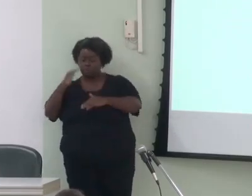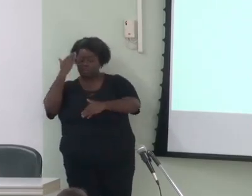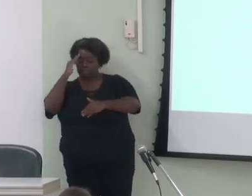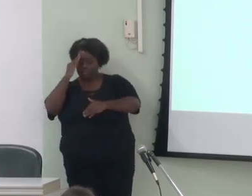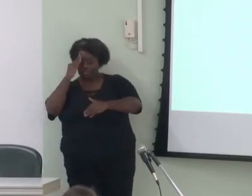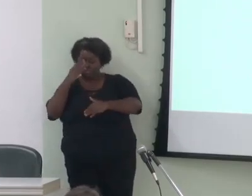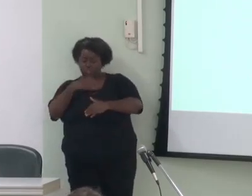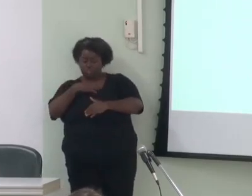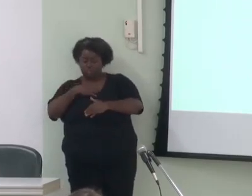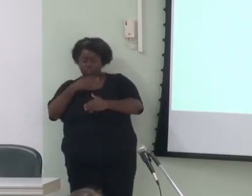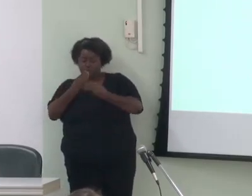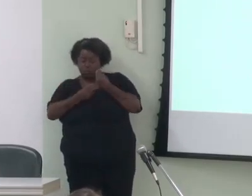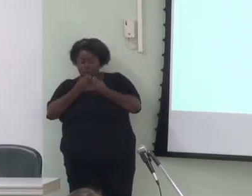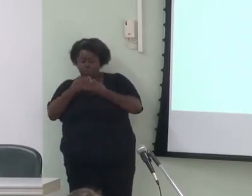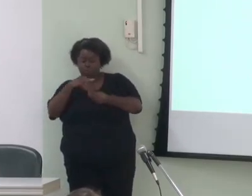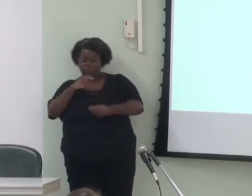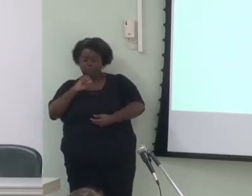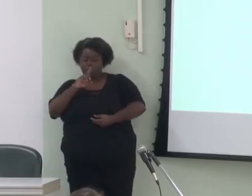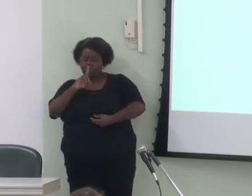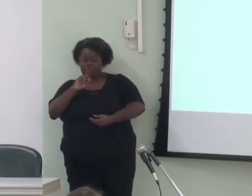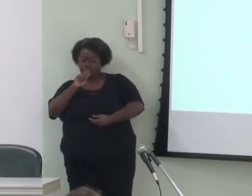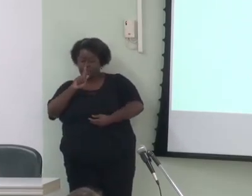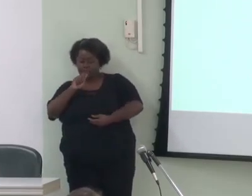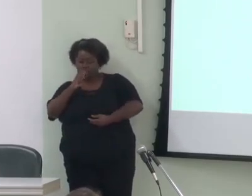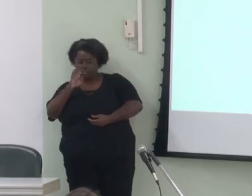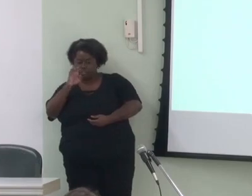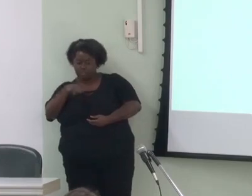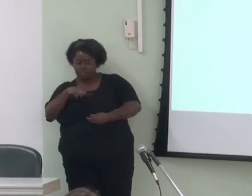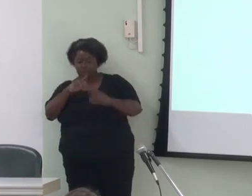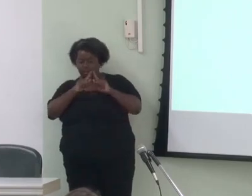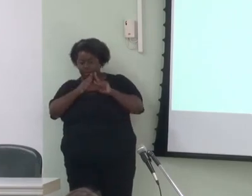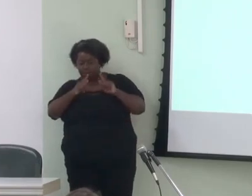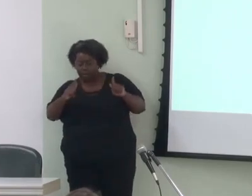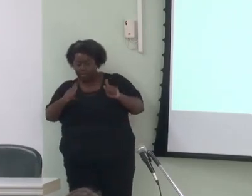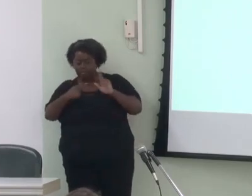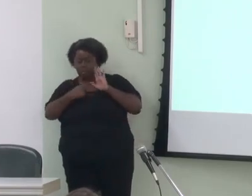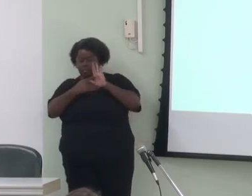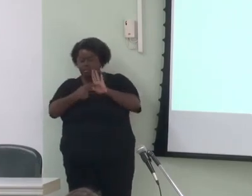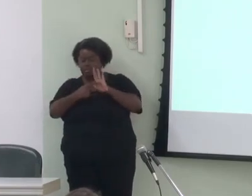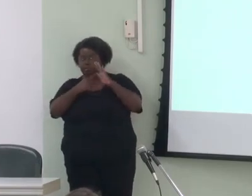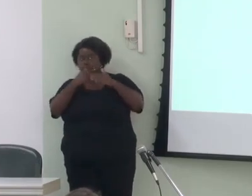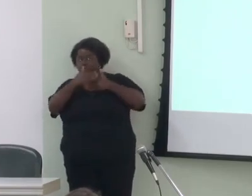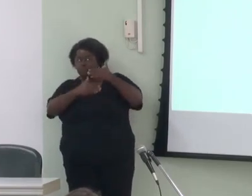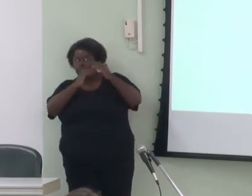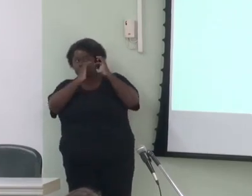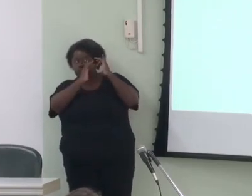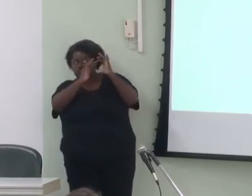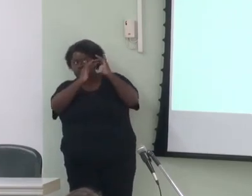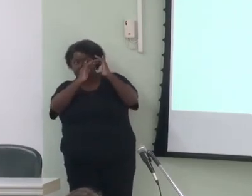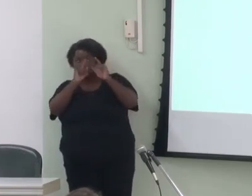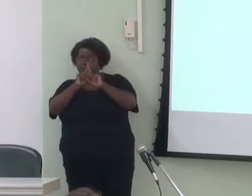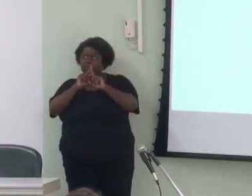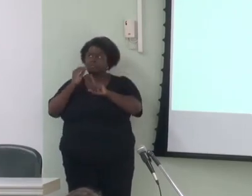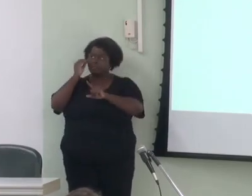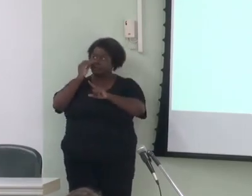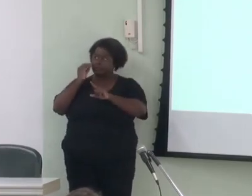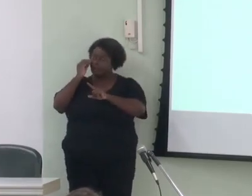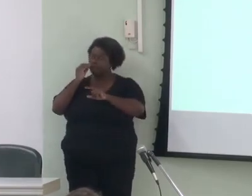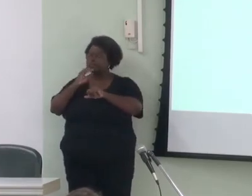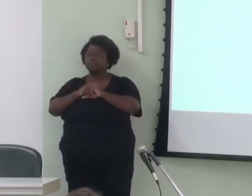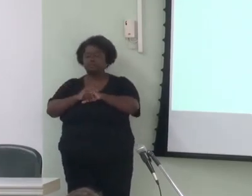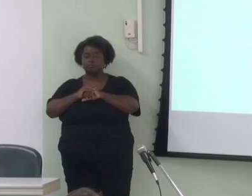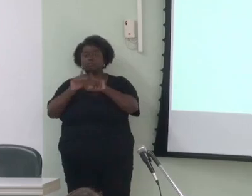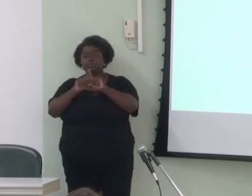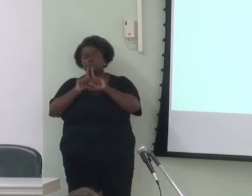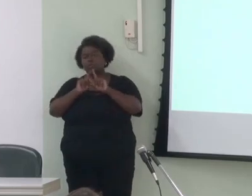da gramática é fundamentalmente acionada por processos cognitivos e pela experiência poder-se argumentar que traços